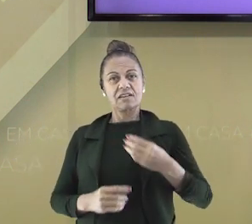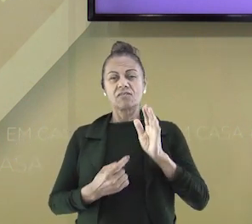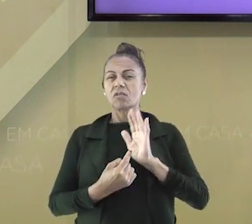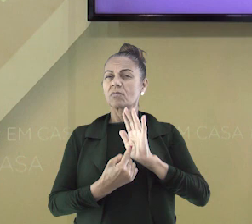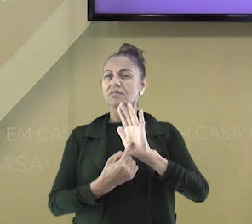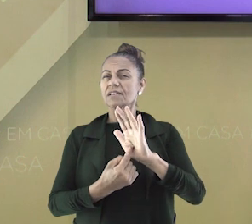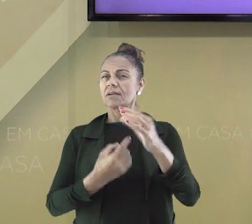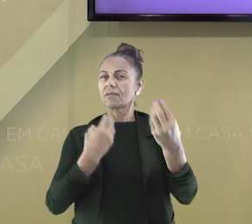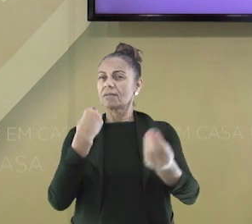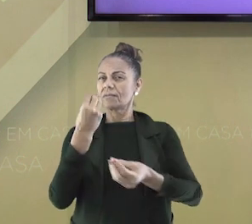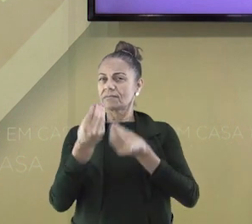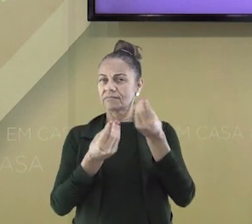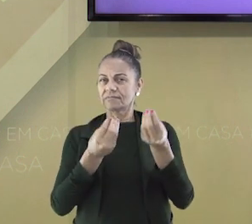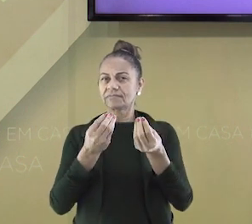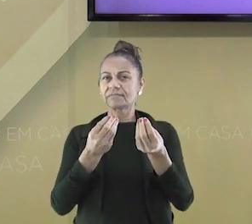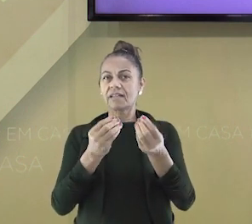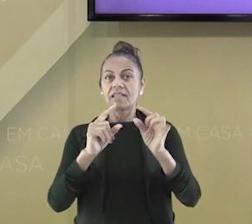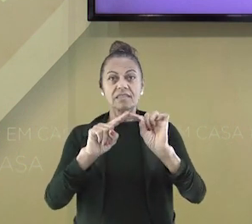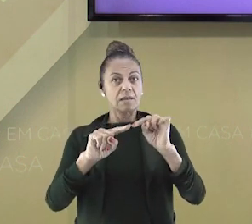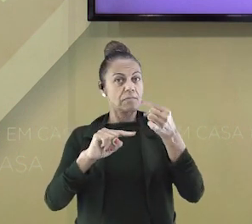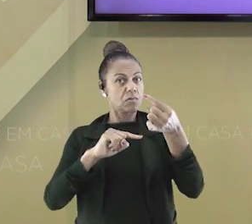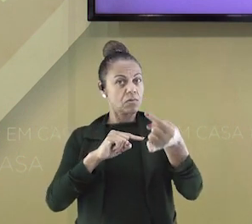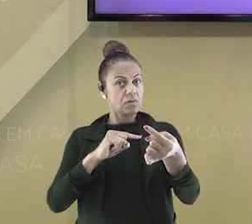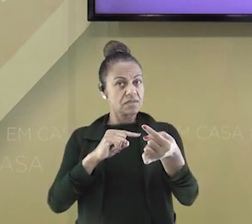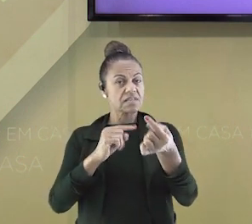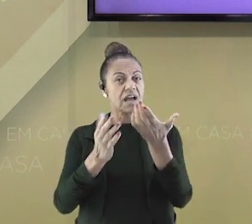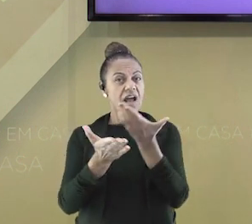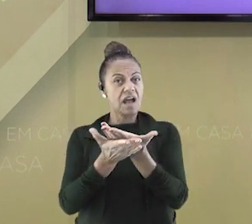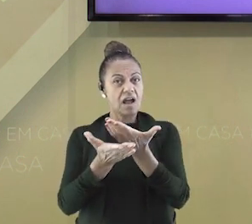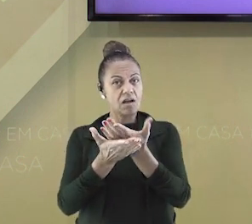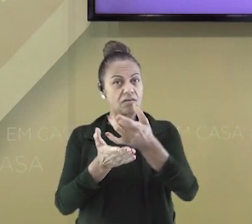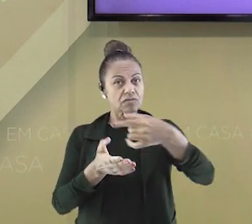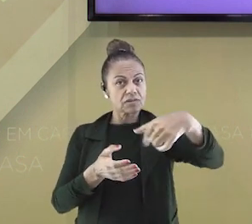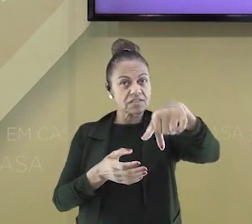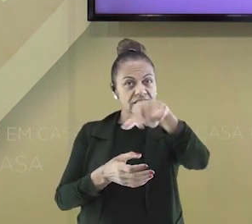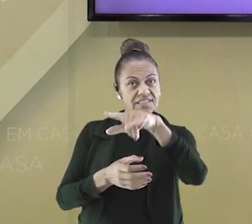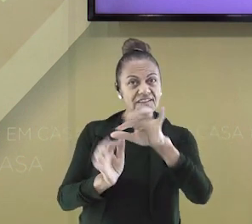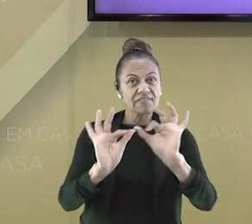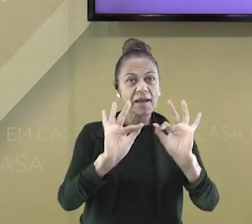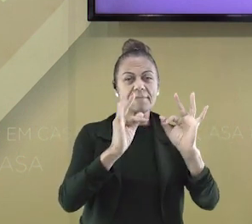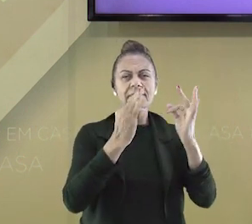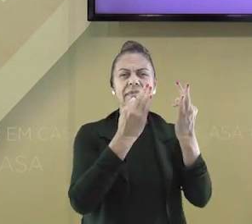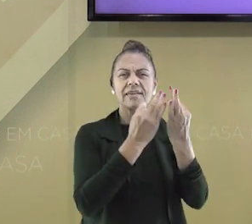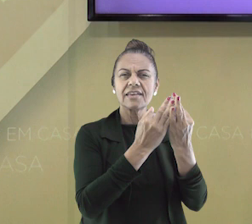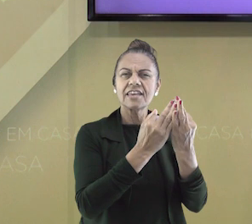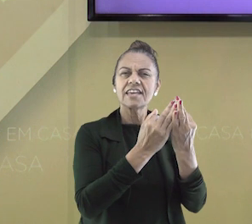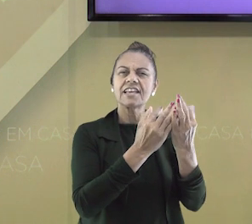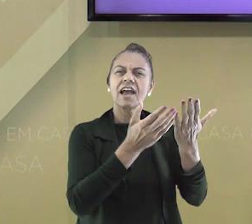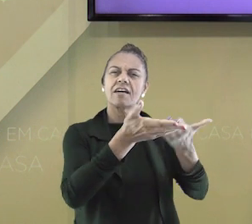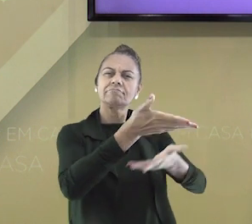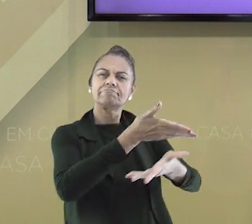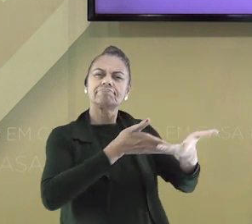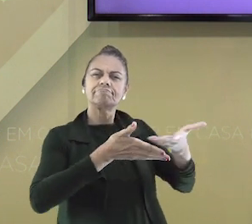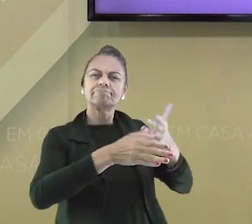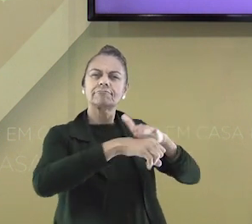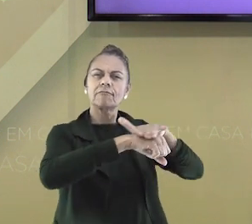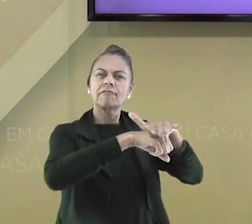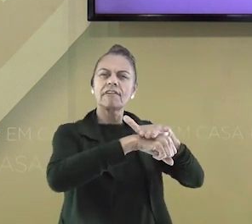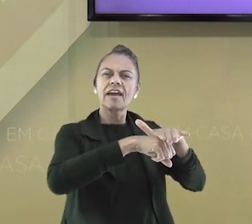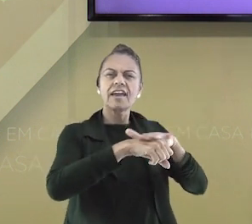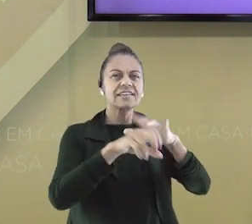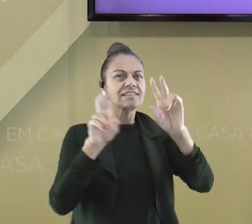em minha memória e vou mostrar como funciona a dinâmica. E depois da aula, você pode chamar a sua família,